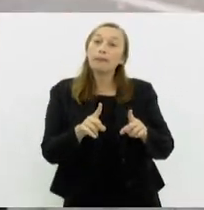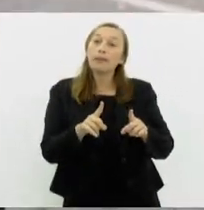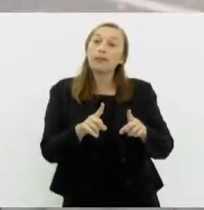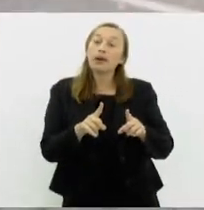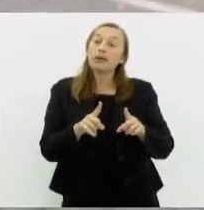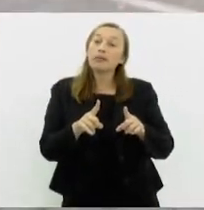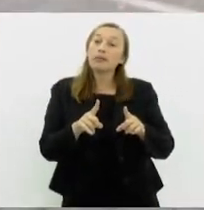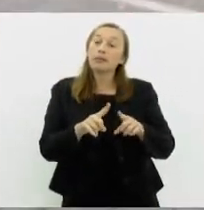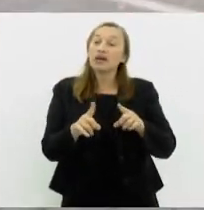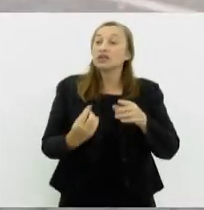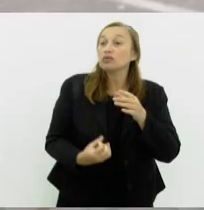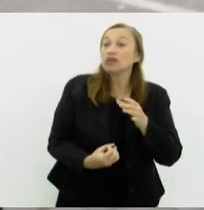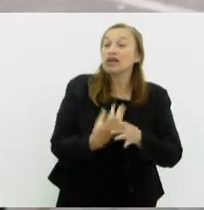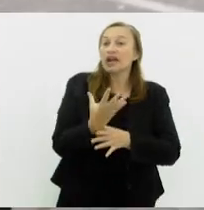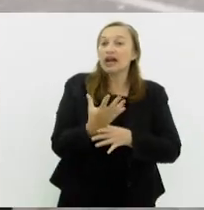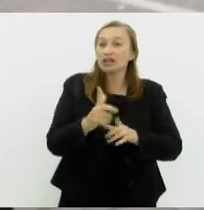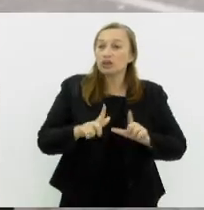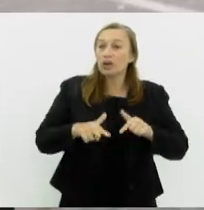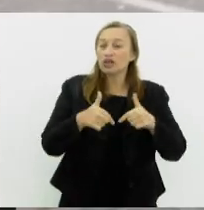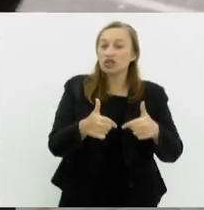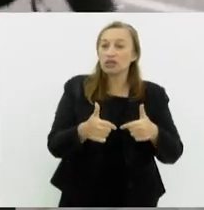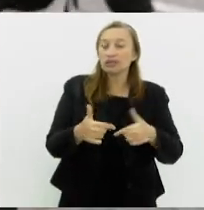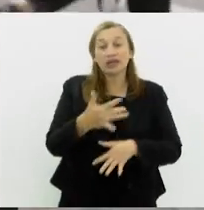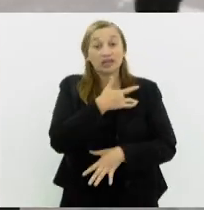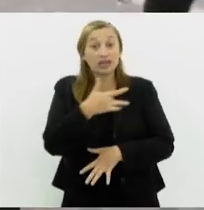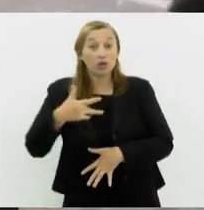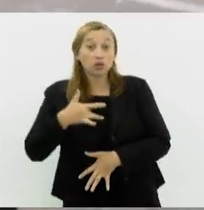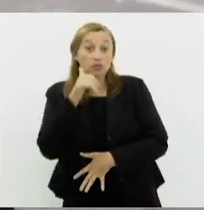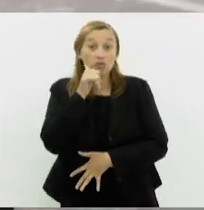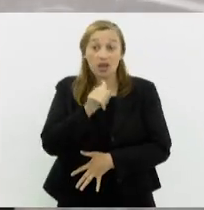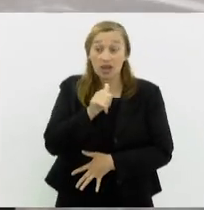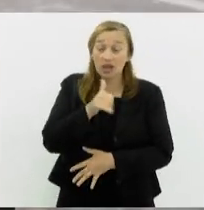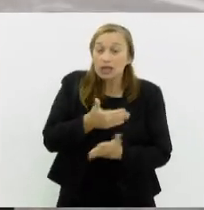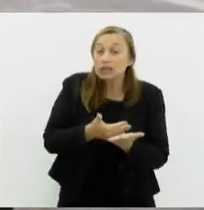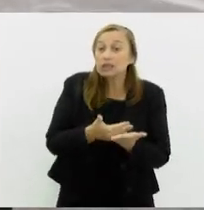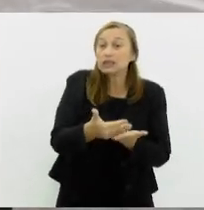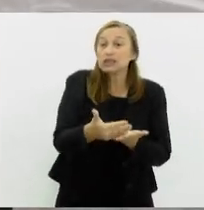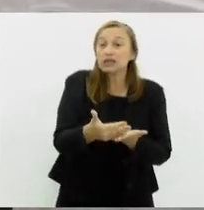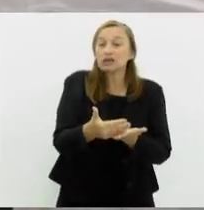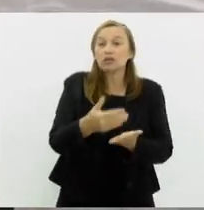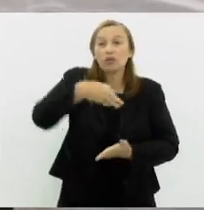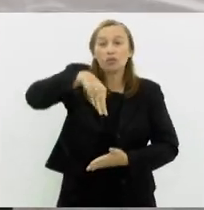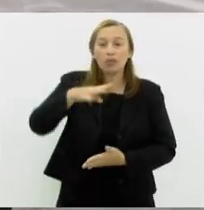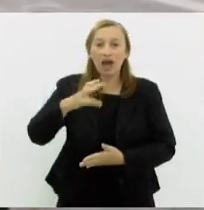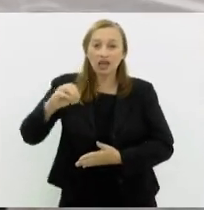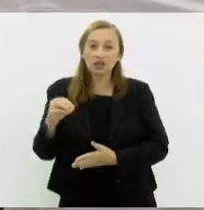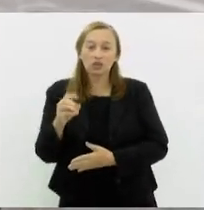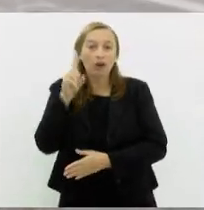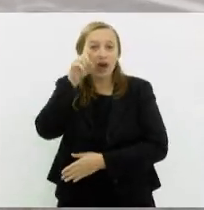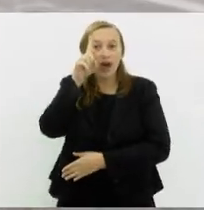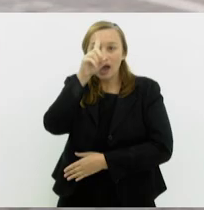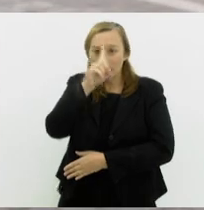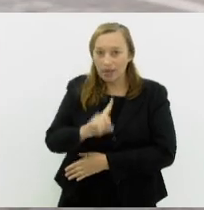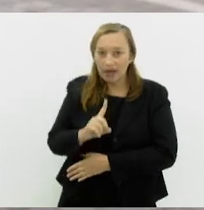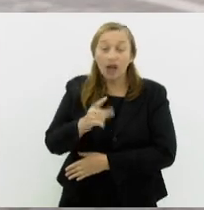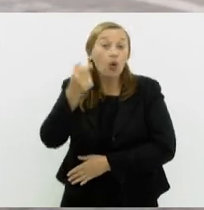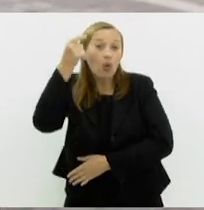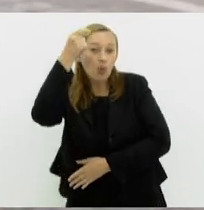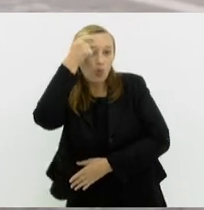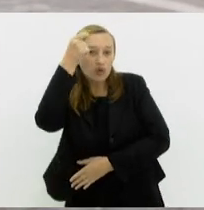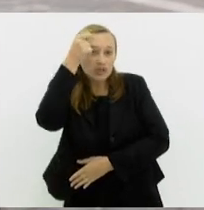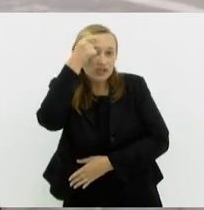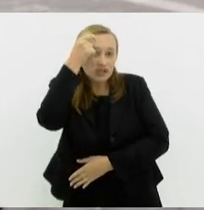promovidas para dar assistência à saúde feminina. Iniciando com o março amarelo, que é da conscientização